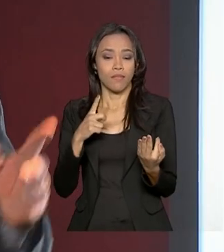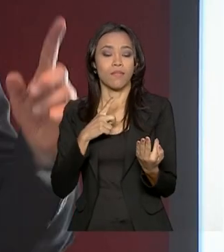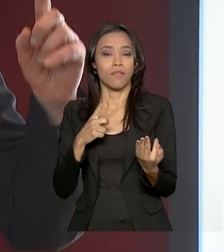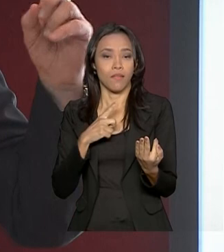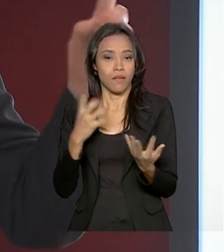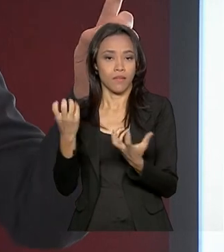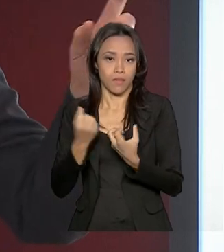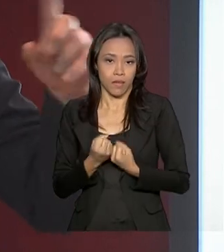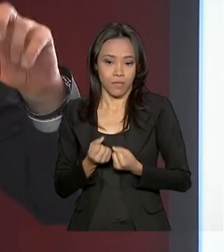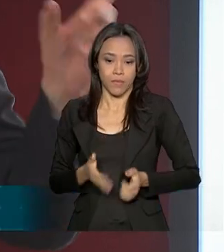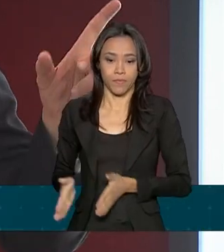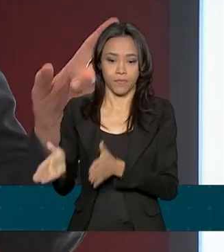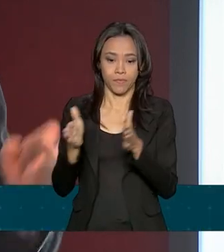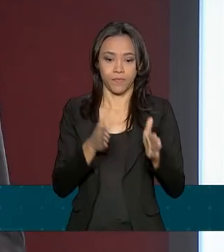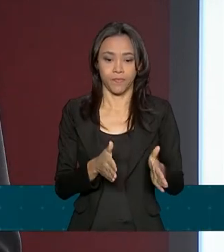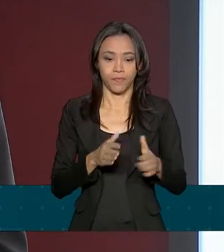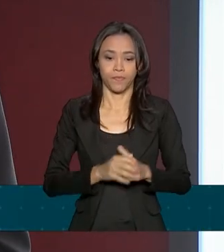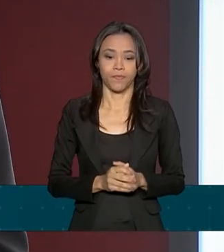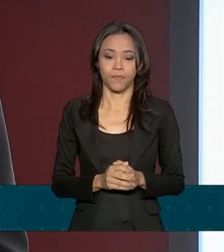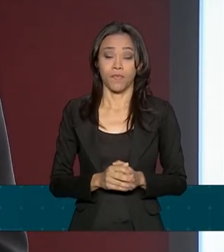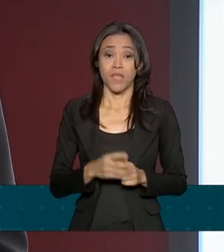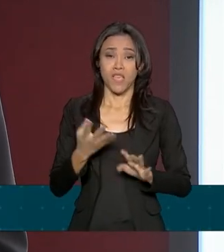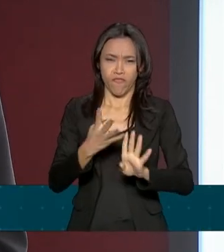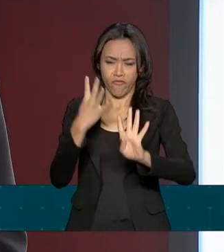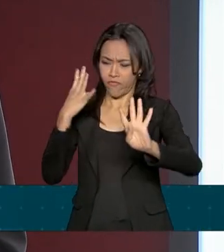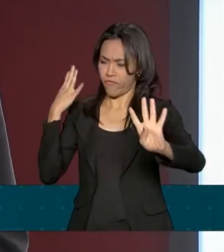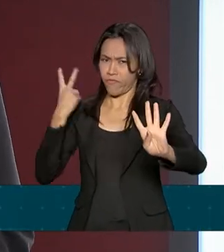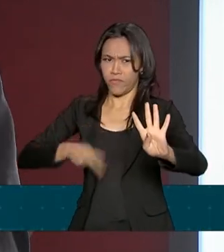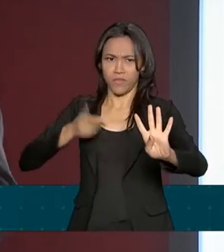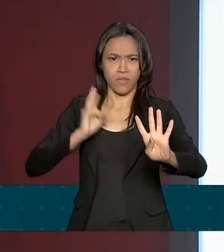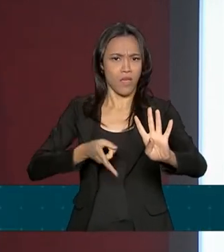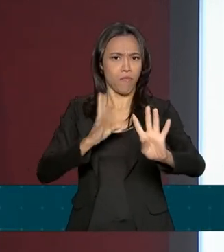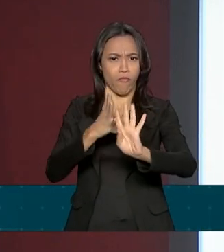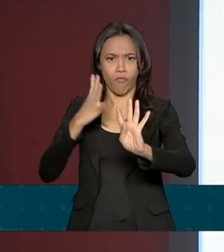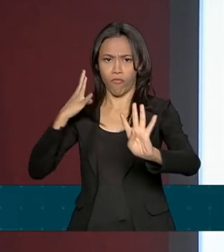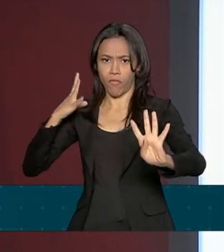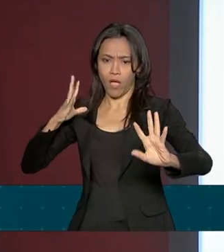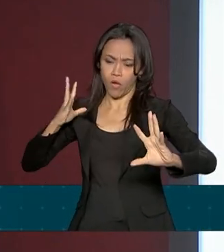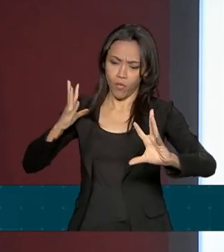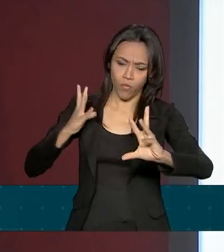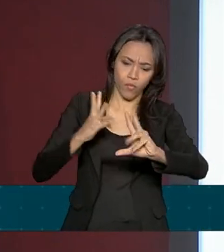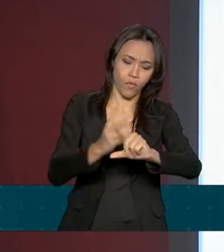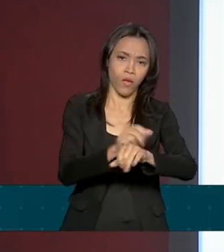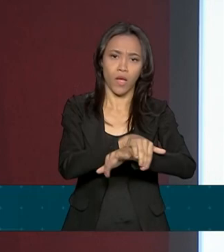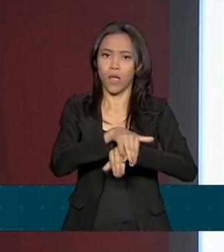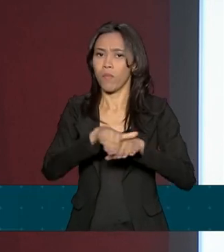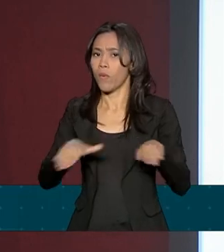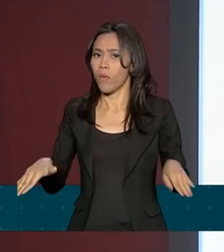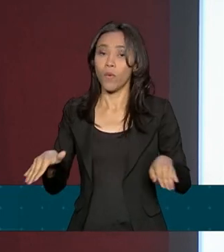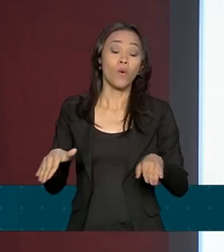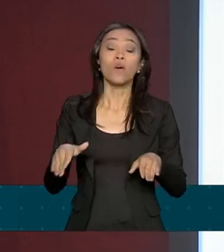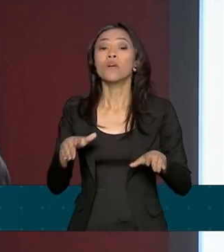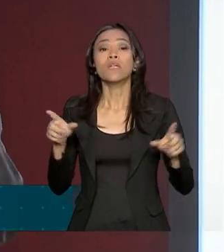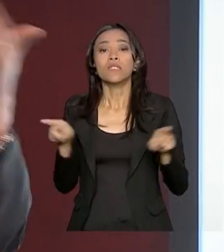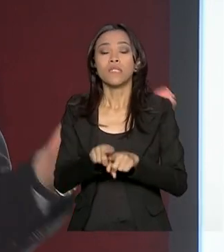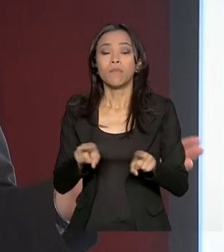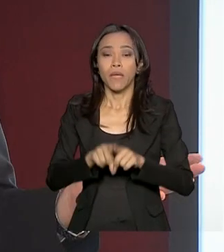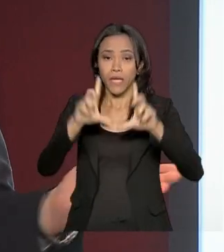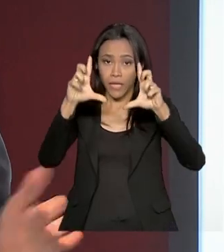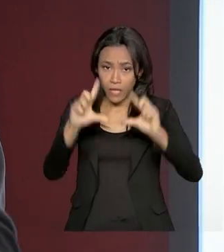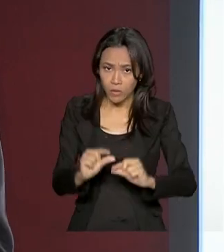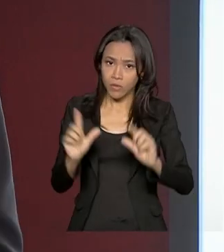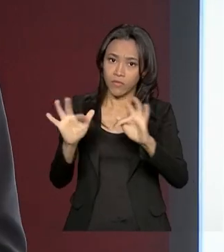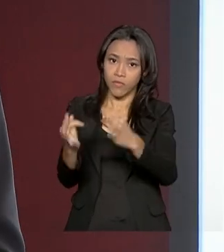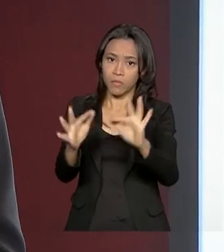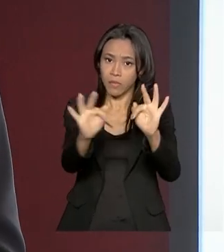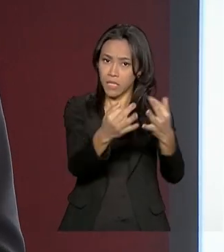A Bolsa Família sempre teve fila, nós acabamos com fila. Diminuímos o número de famílias porque tinha muita gente